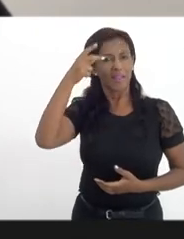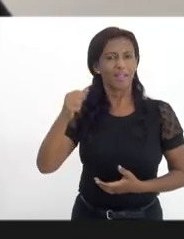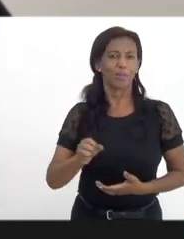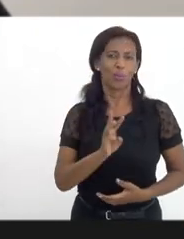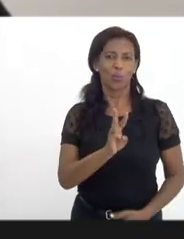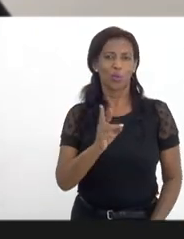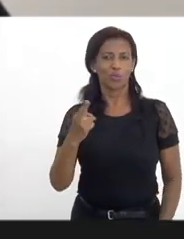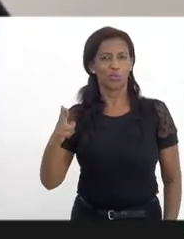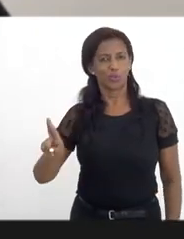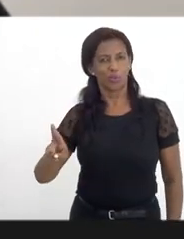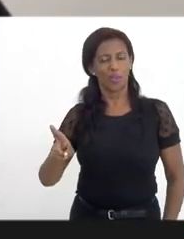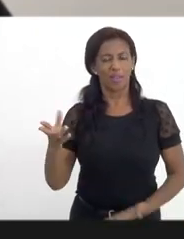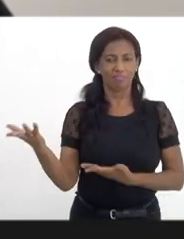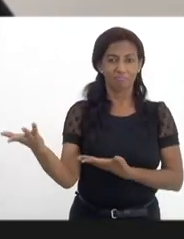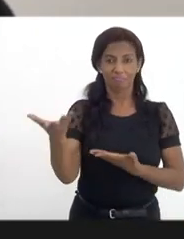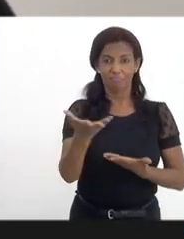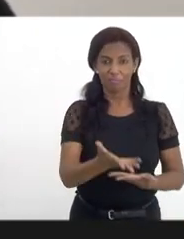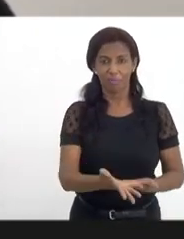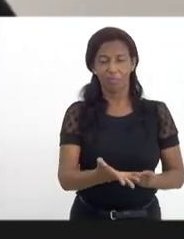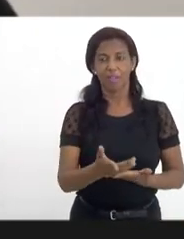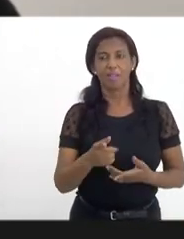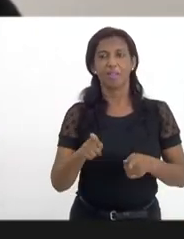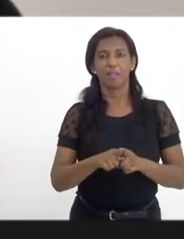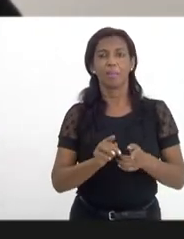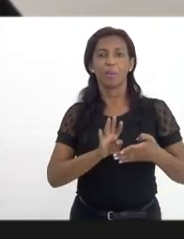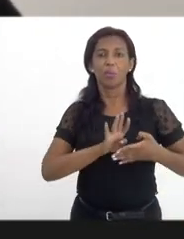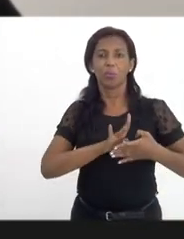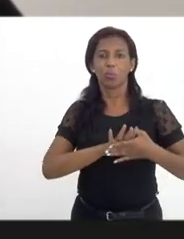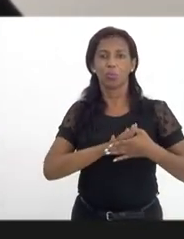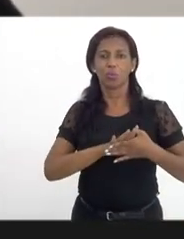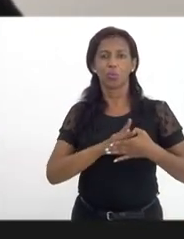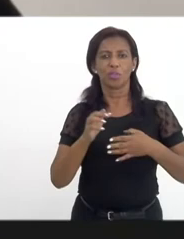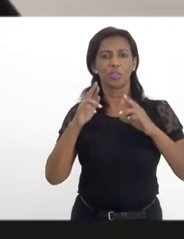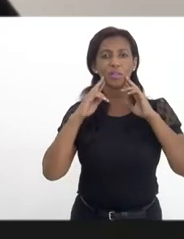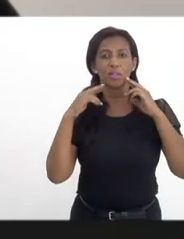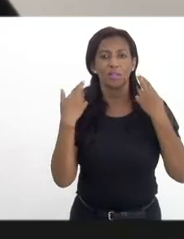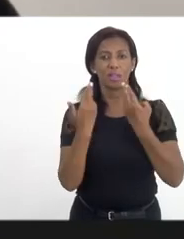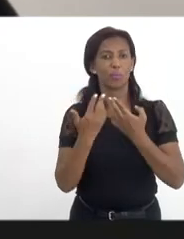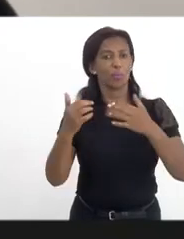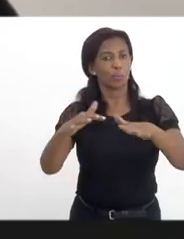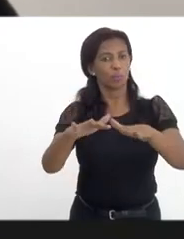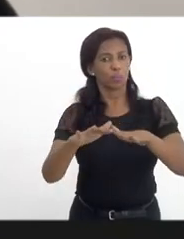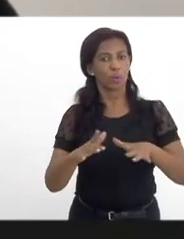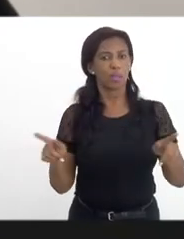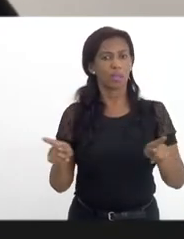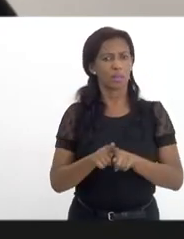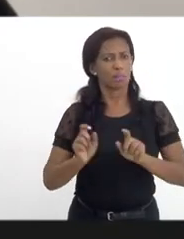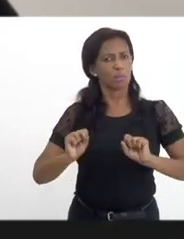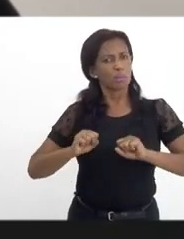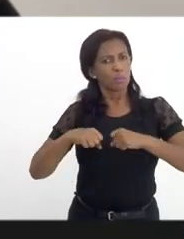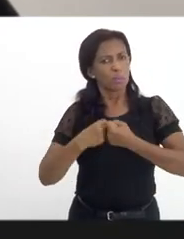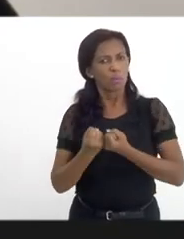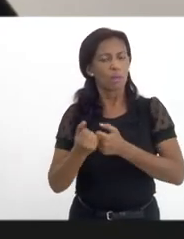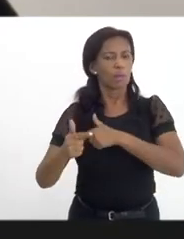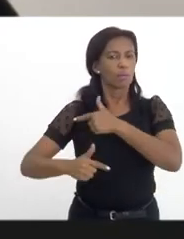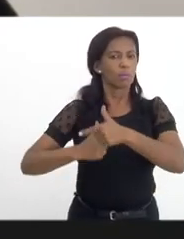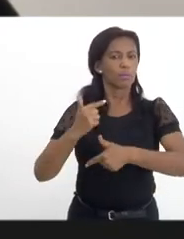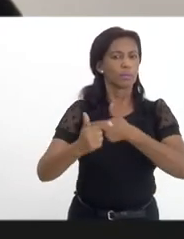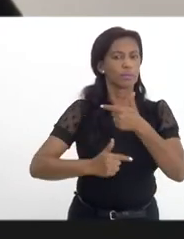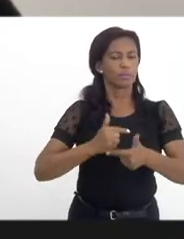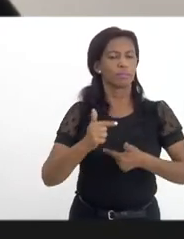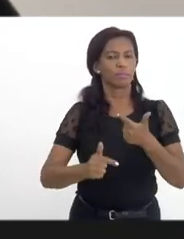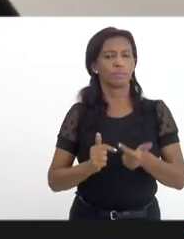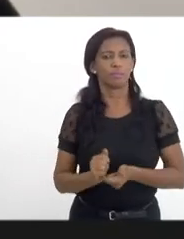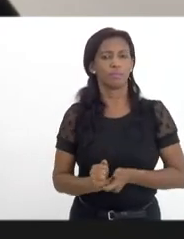por conceder a parte do município do Duque de Caxias nessa audiência pública e também potencializar o trabalho